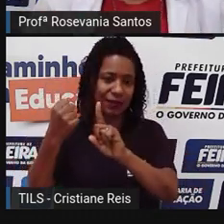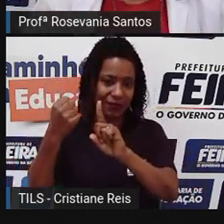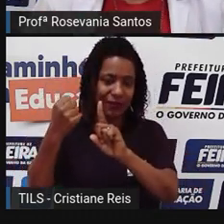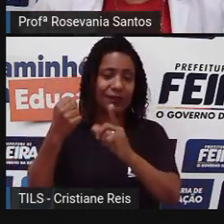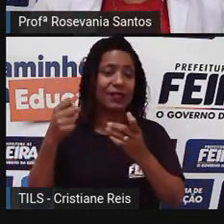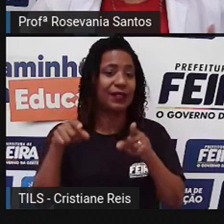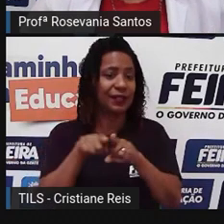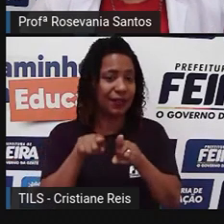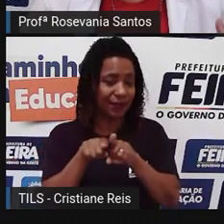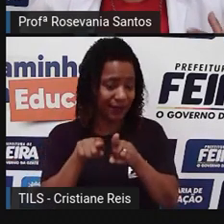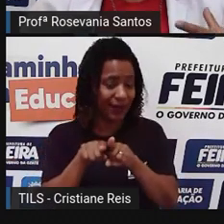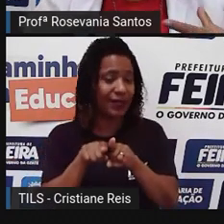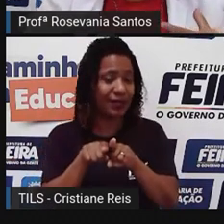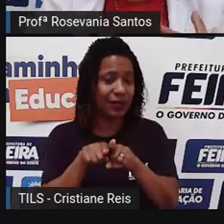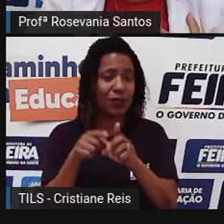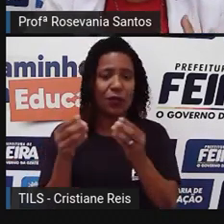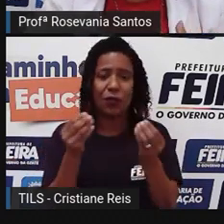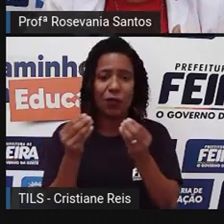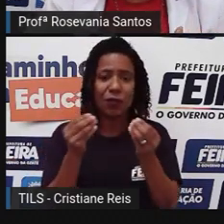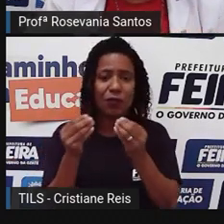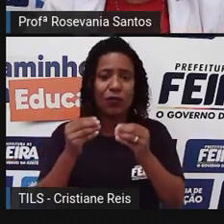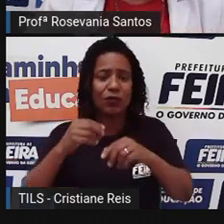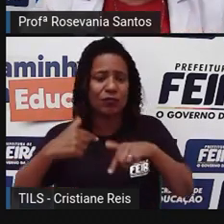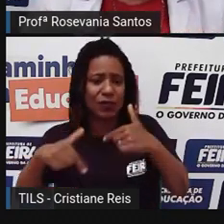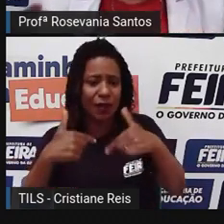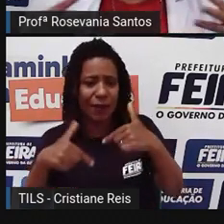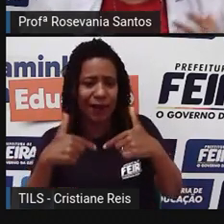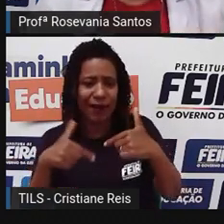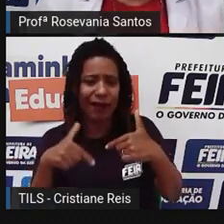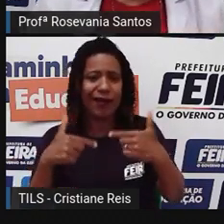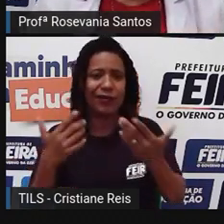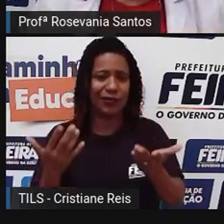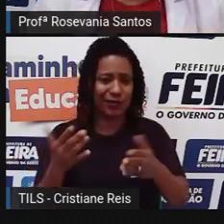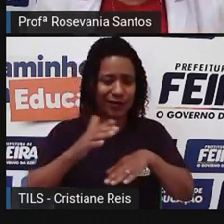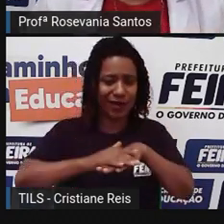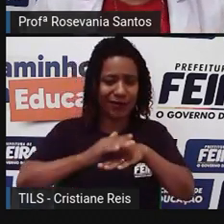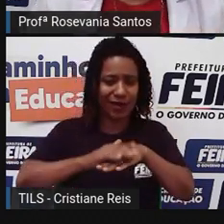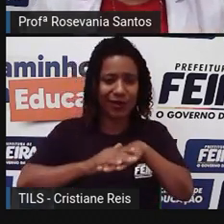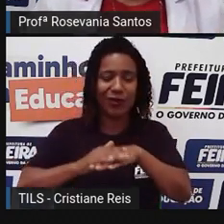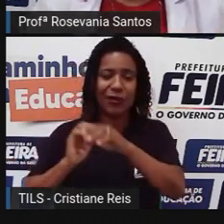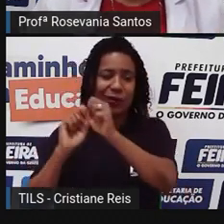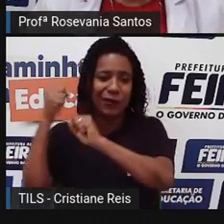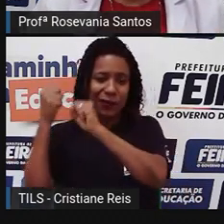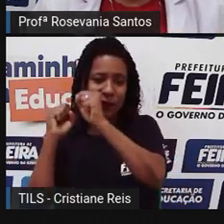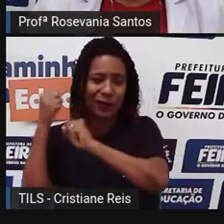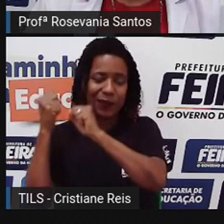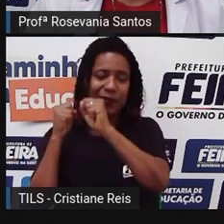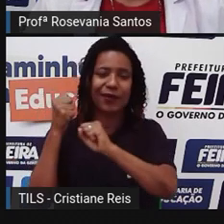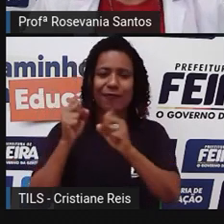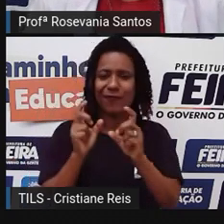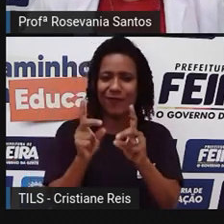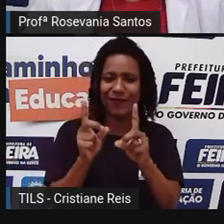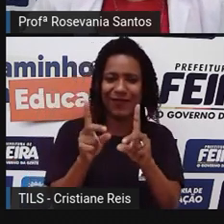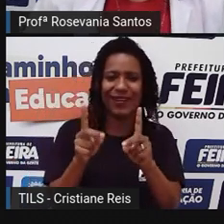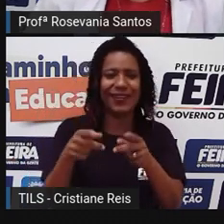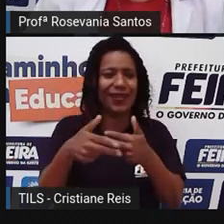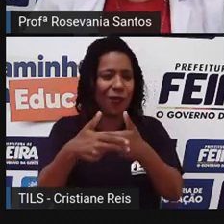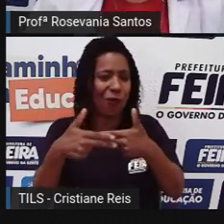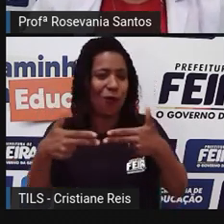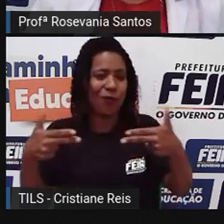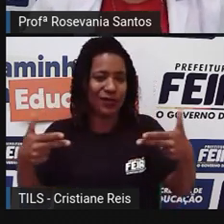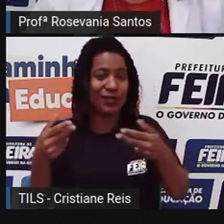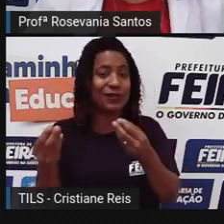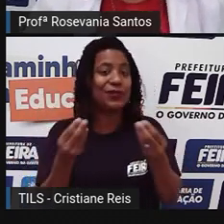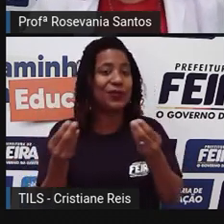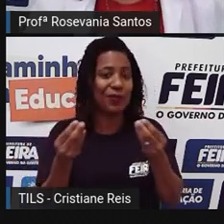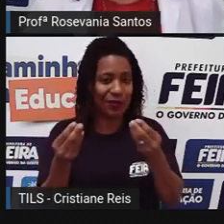das práticas, né? Da forma como a gente produz os diversos tipos de mercadorias. E à medida que